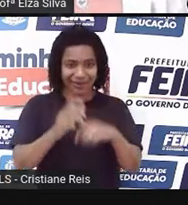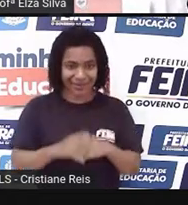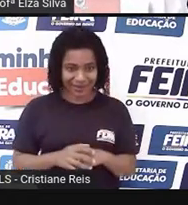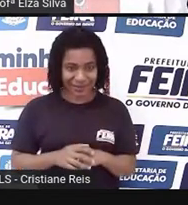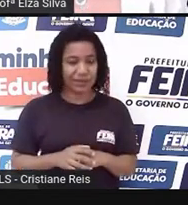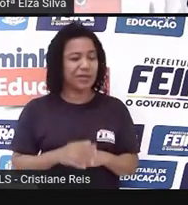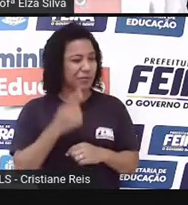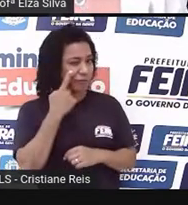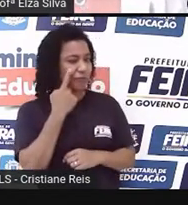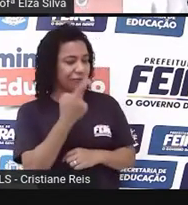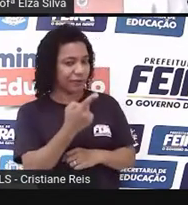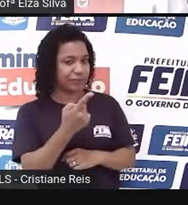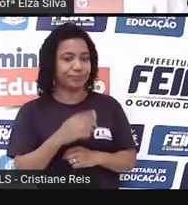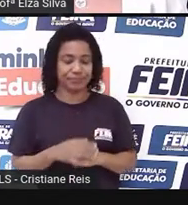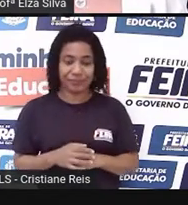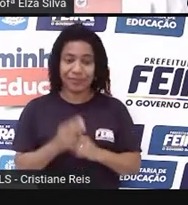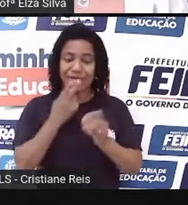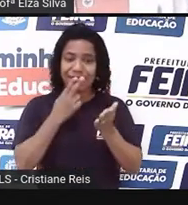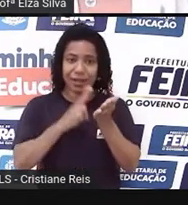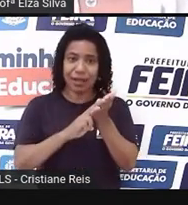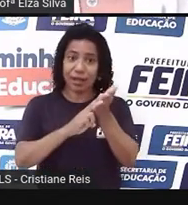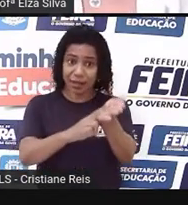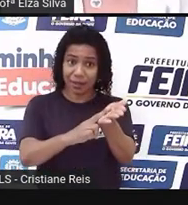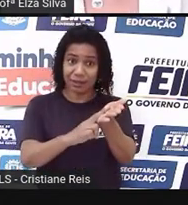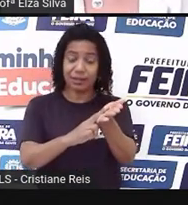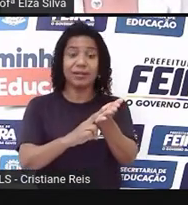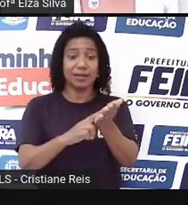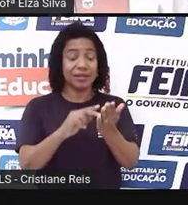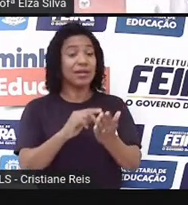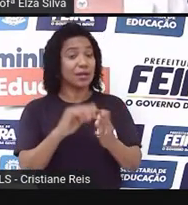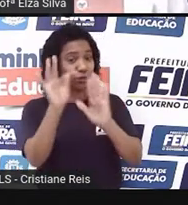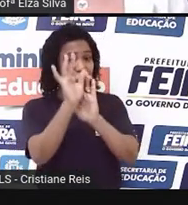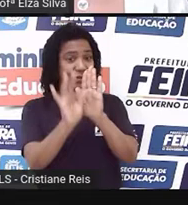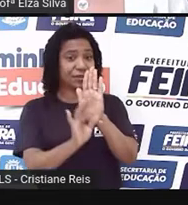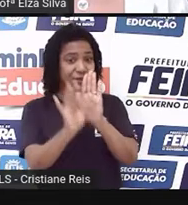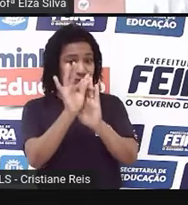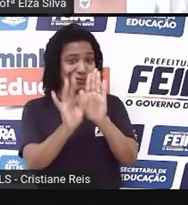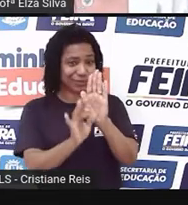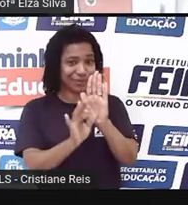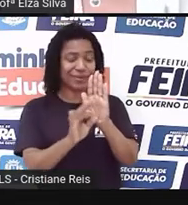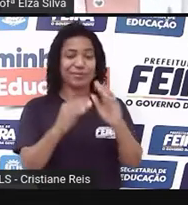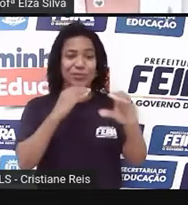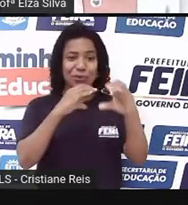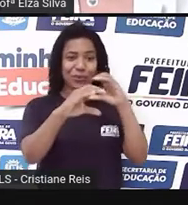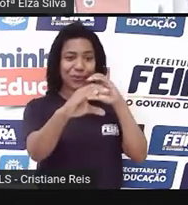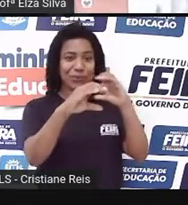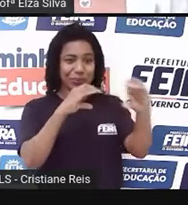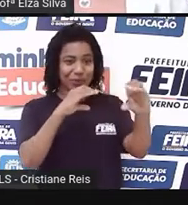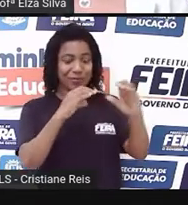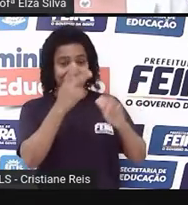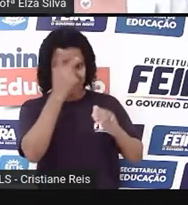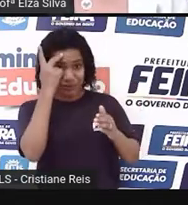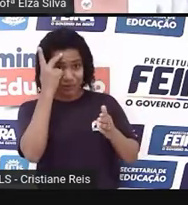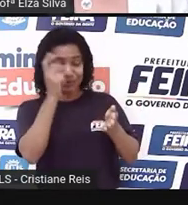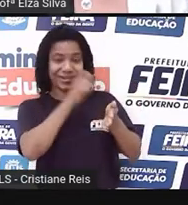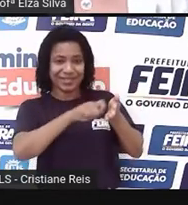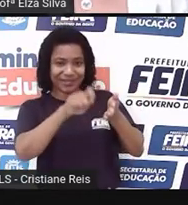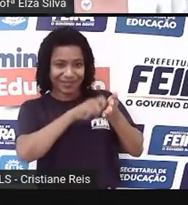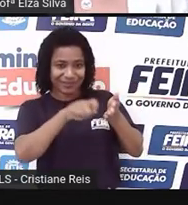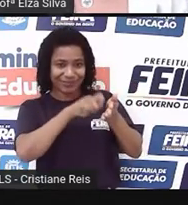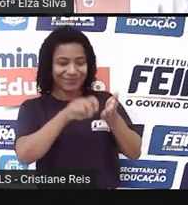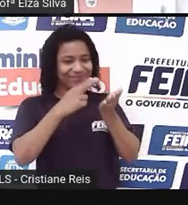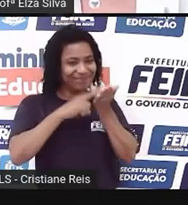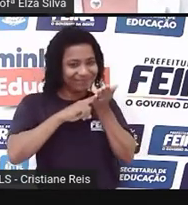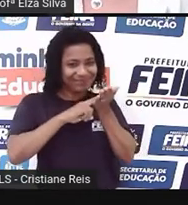um texto utilizado para comunicação entre remetente e destinatário. Remetente é aquele que envia a